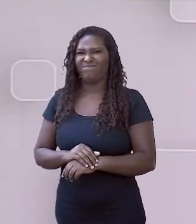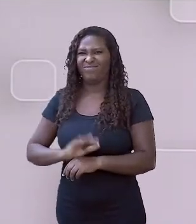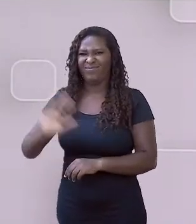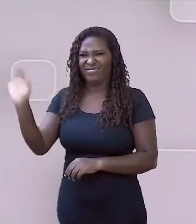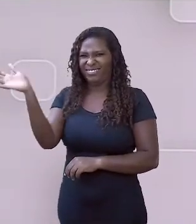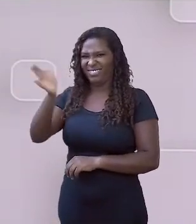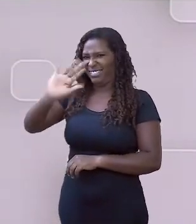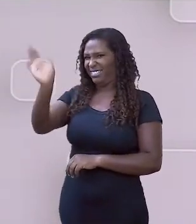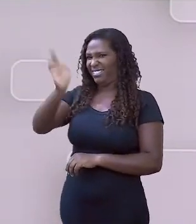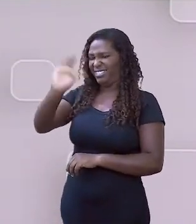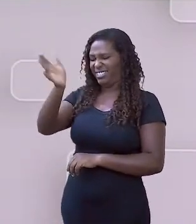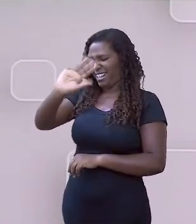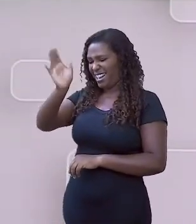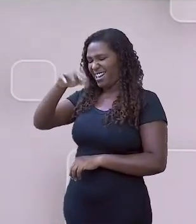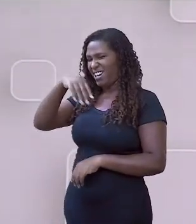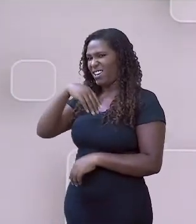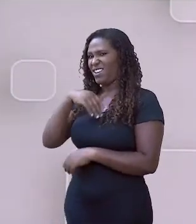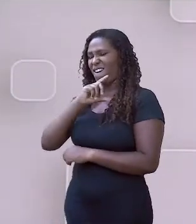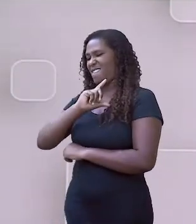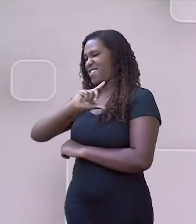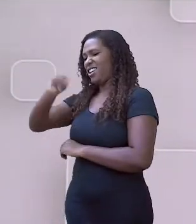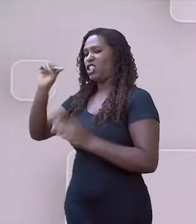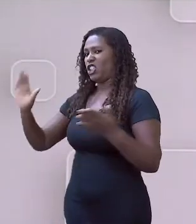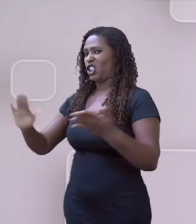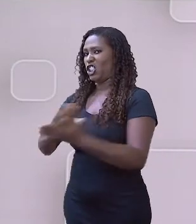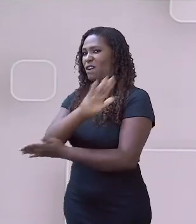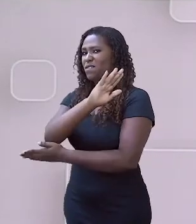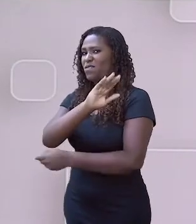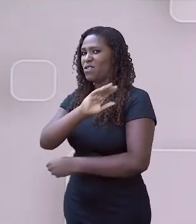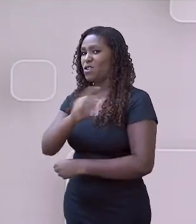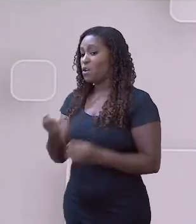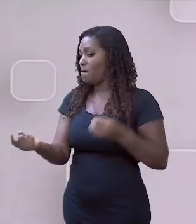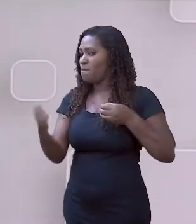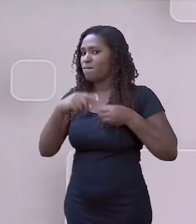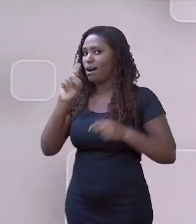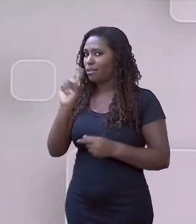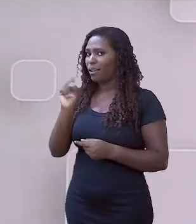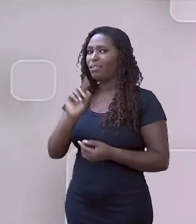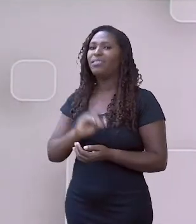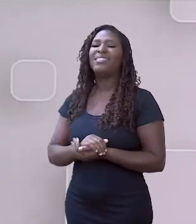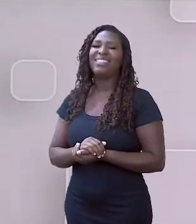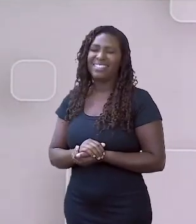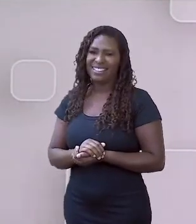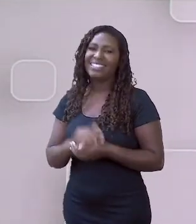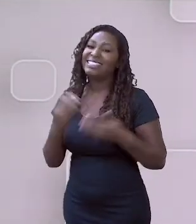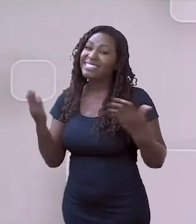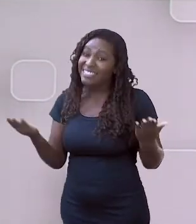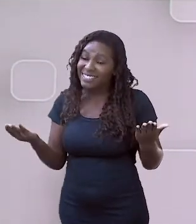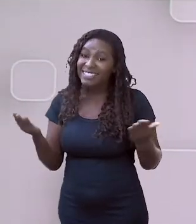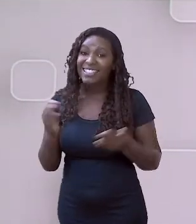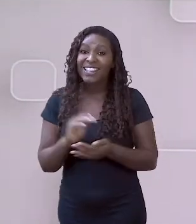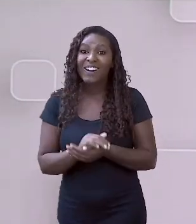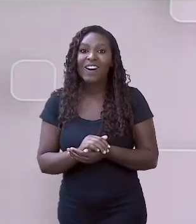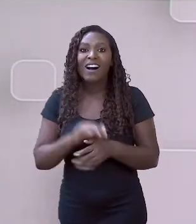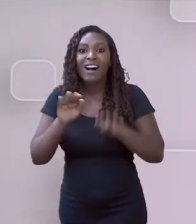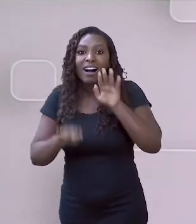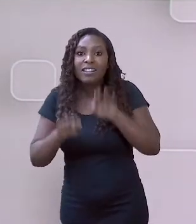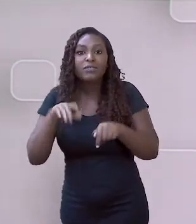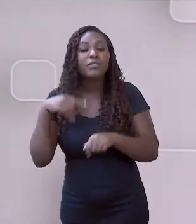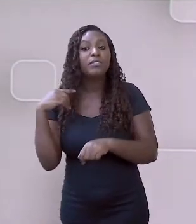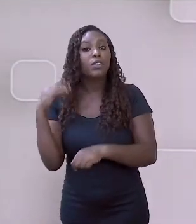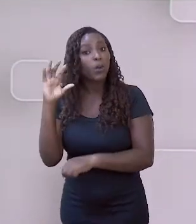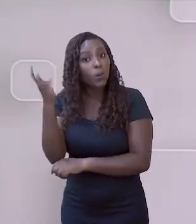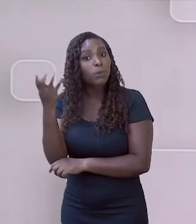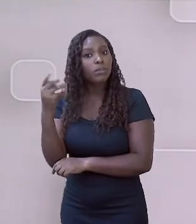Muitas das vezes, nós vivenciamos isso. Nós temos alguém conhecido, um parente, ou, às vezes, pode